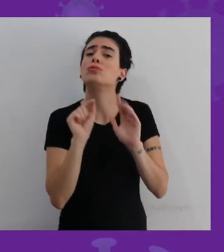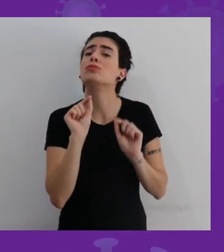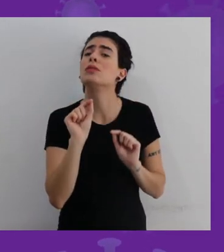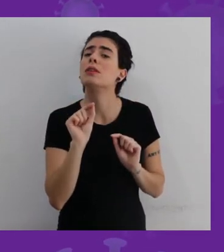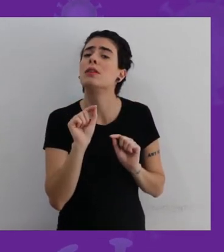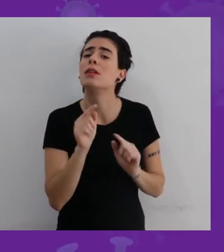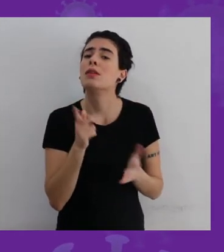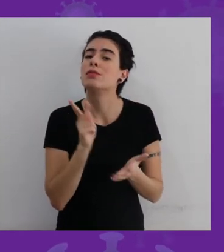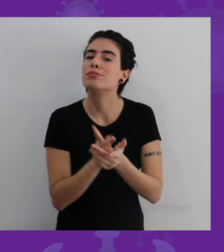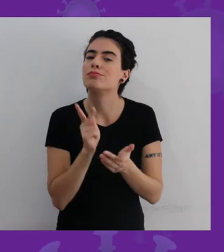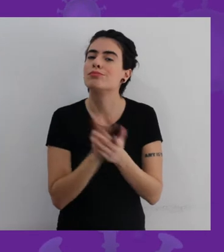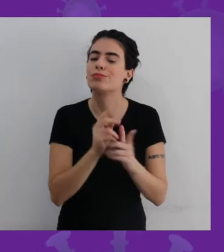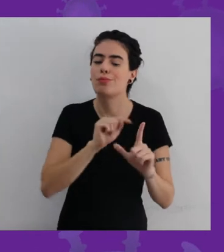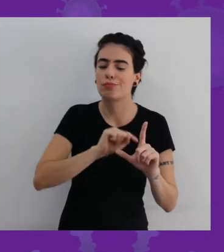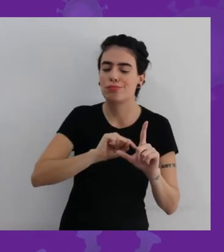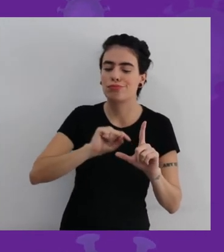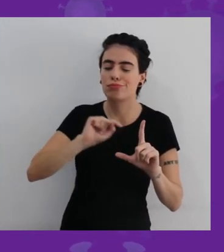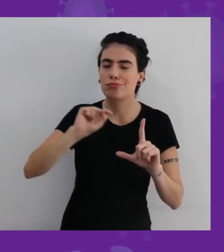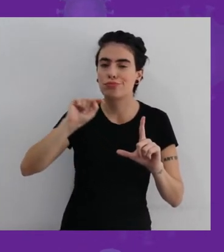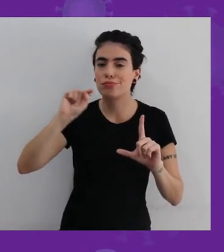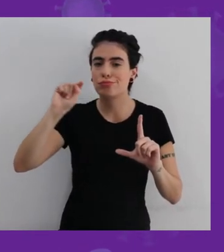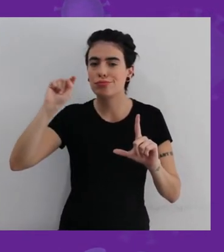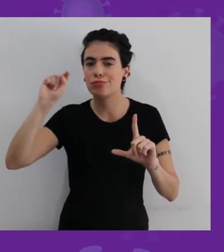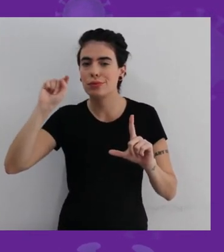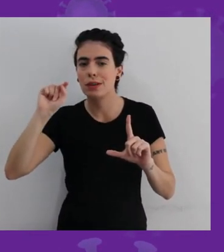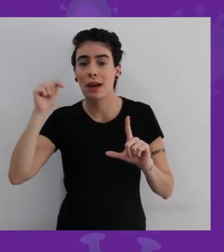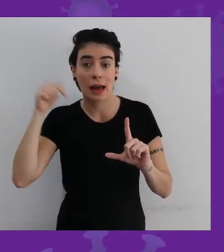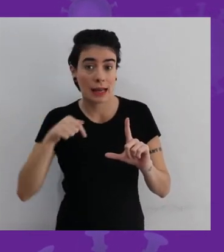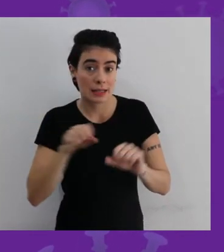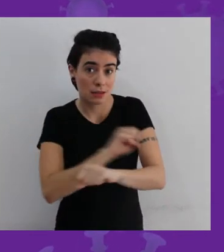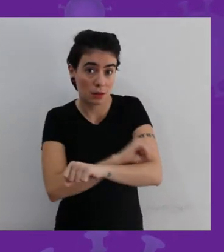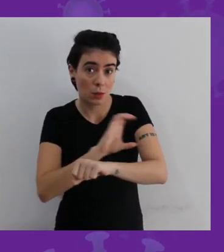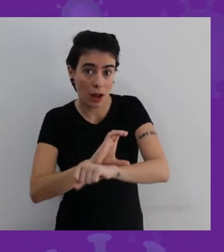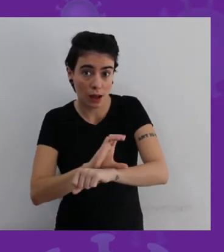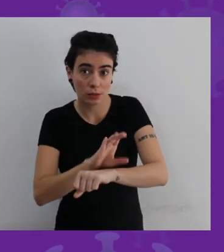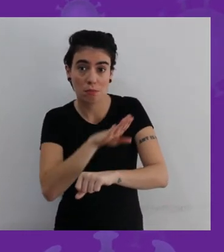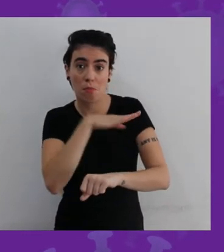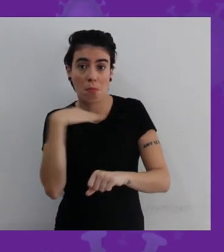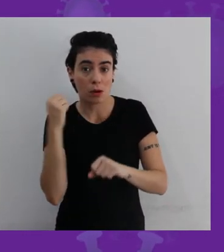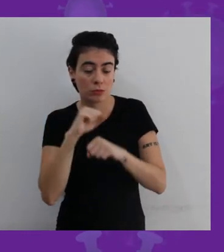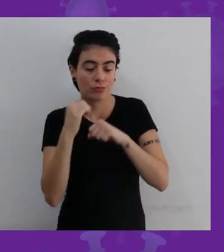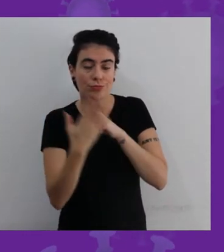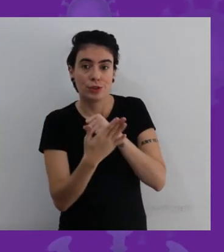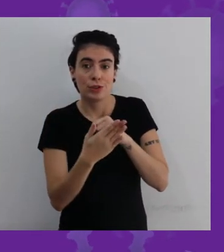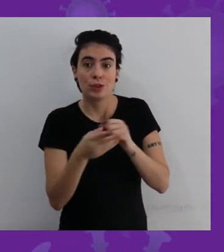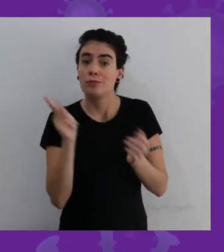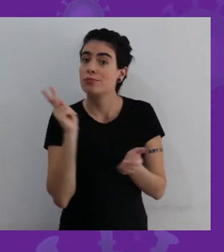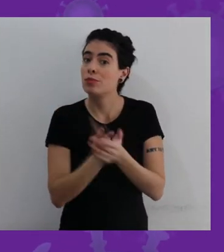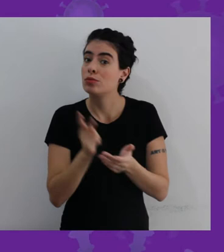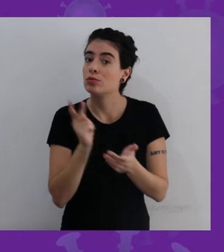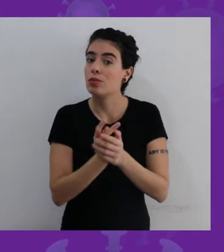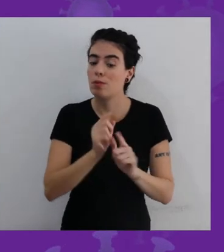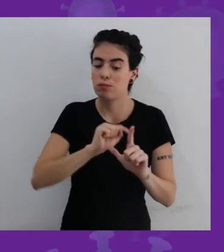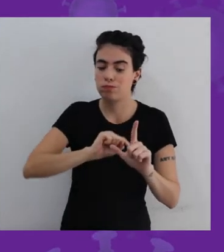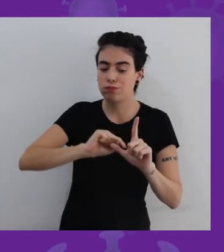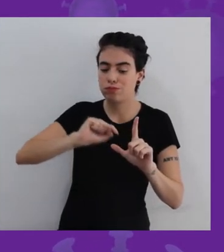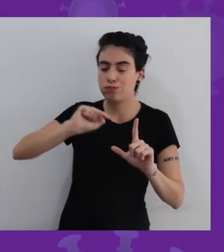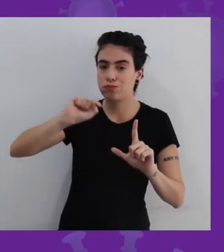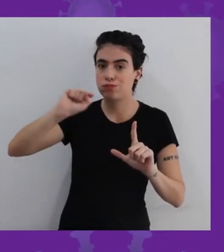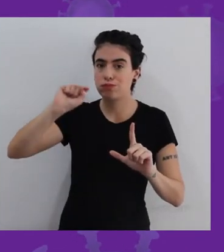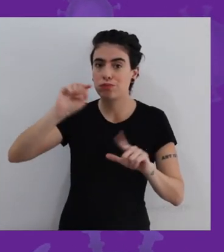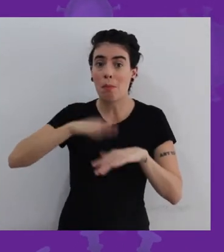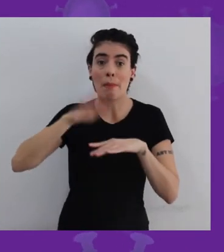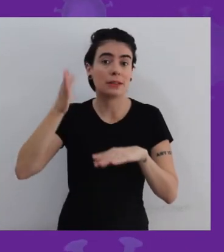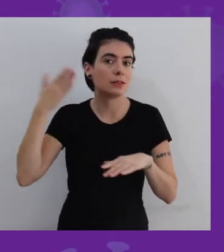estão em ascendência. A curva de mortalidade em São Carlos é outra que está em ascendência até